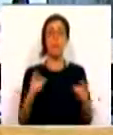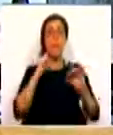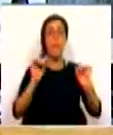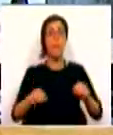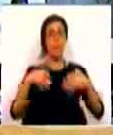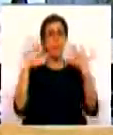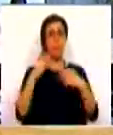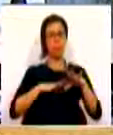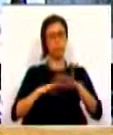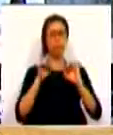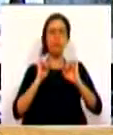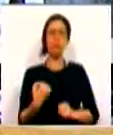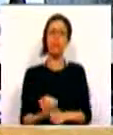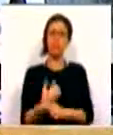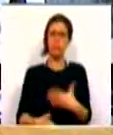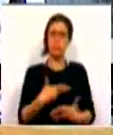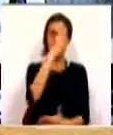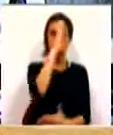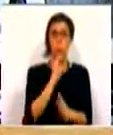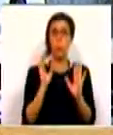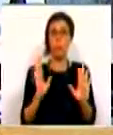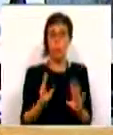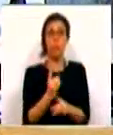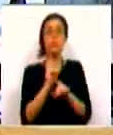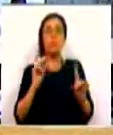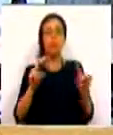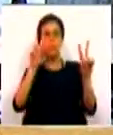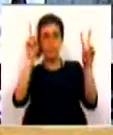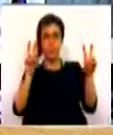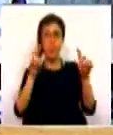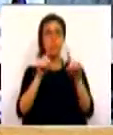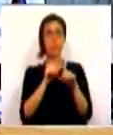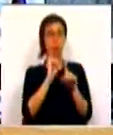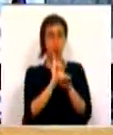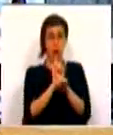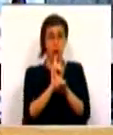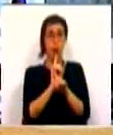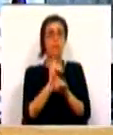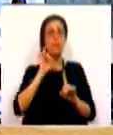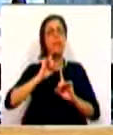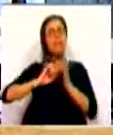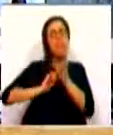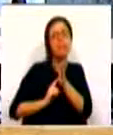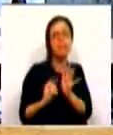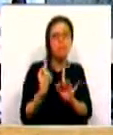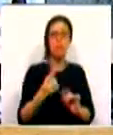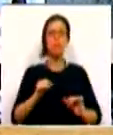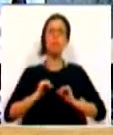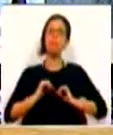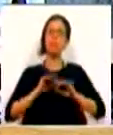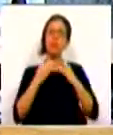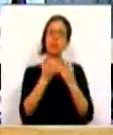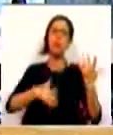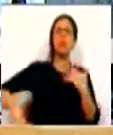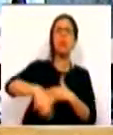prioridade da sua ação governativa, na medida em que falamos de um coroário imprescindível na nossa